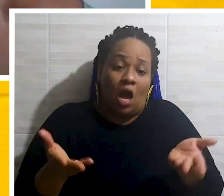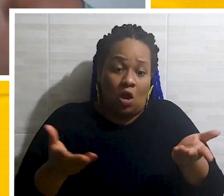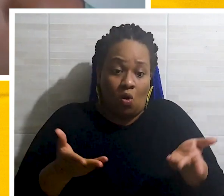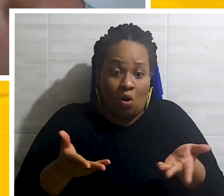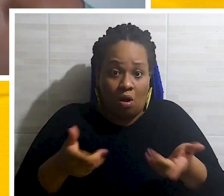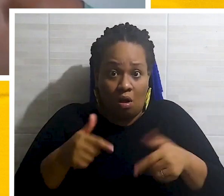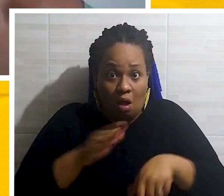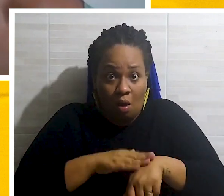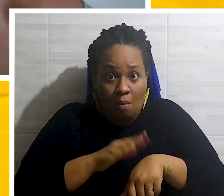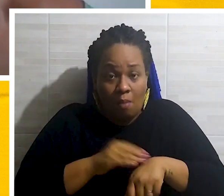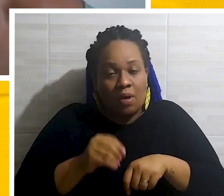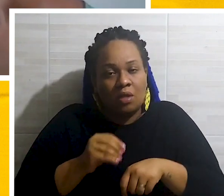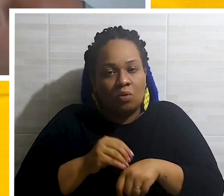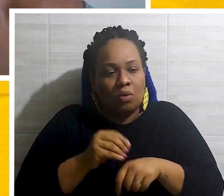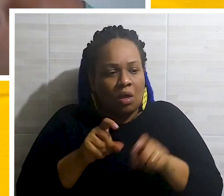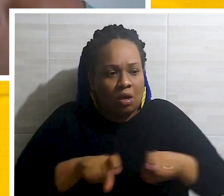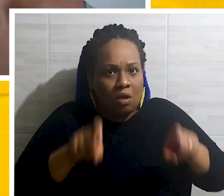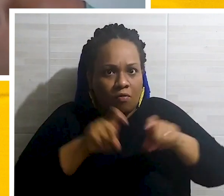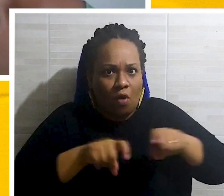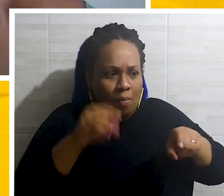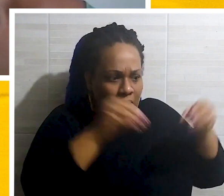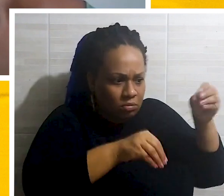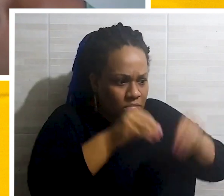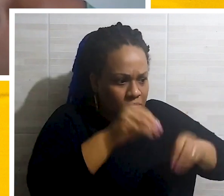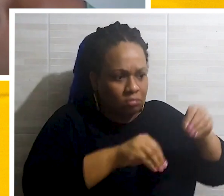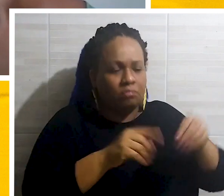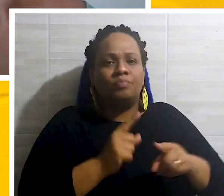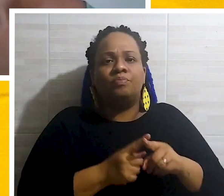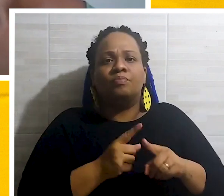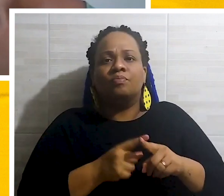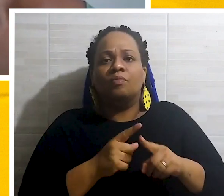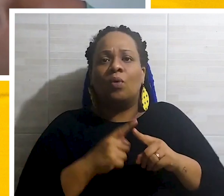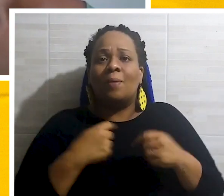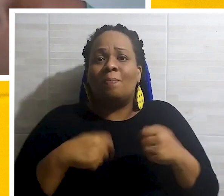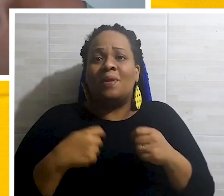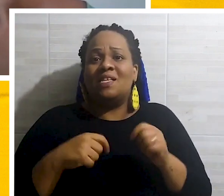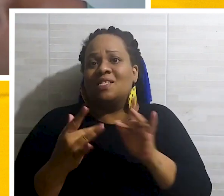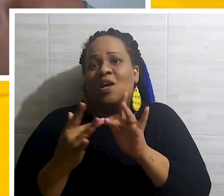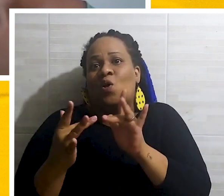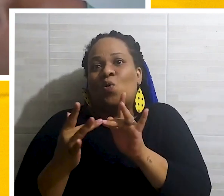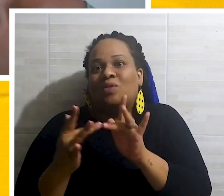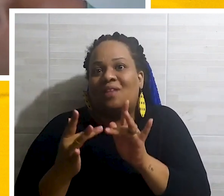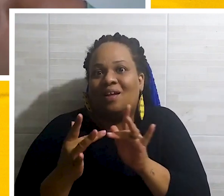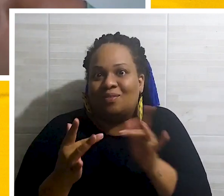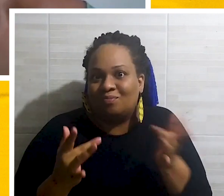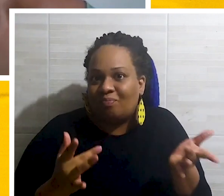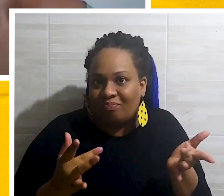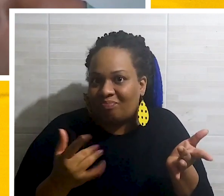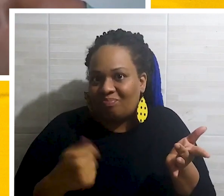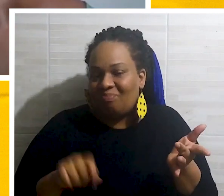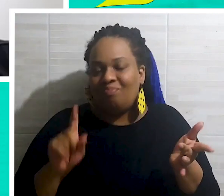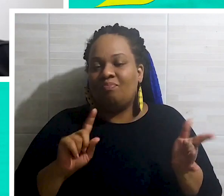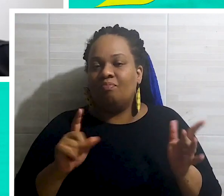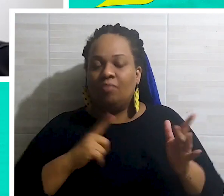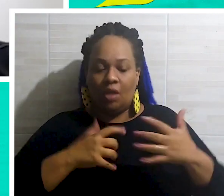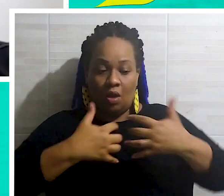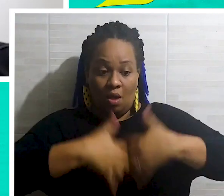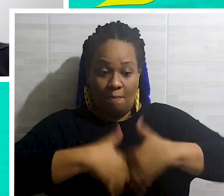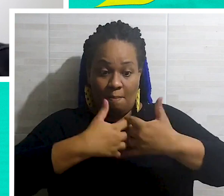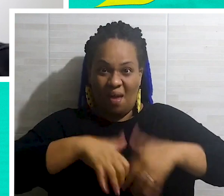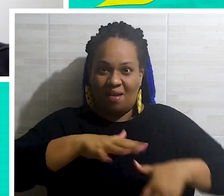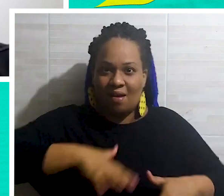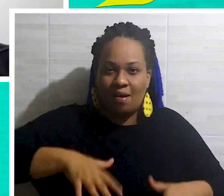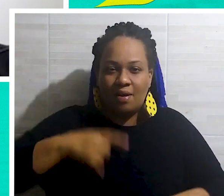como a gente está na parte do software, isso tem ajudado bastante. Porque software, a gente não precisa do contato físico. A estrutura